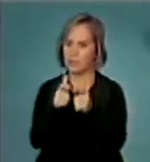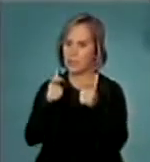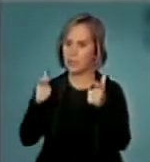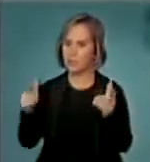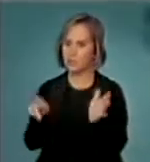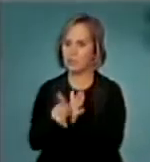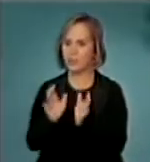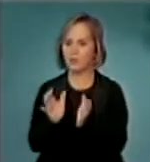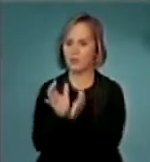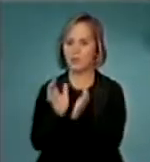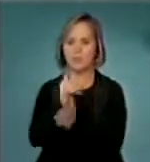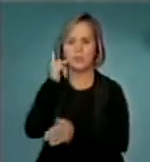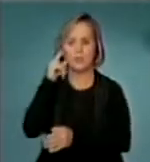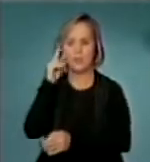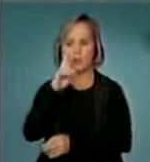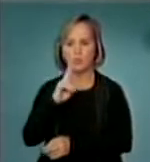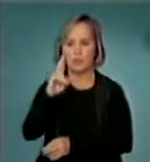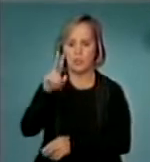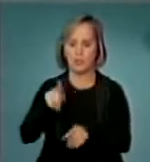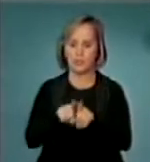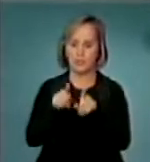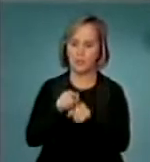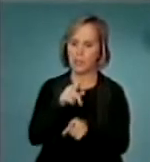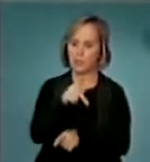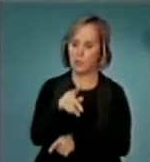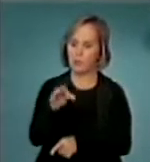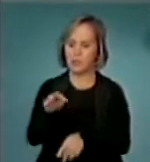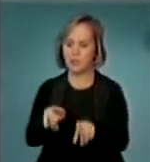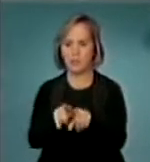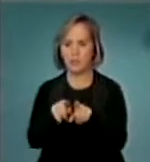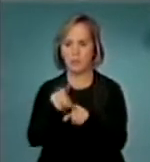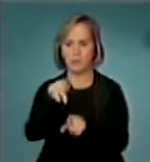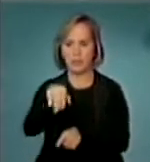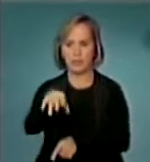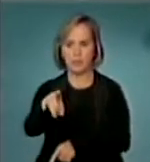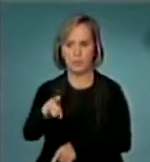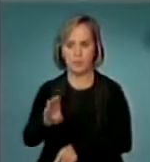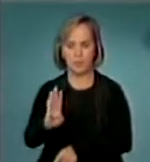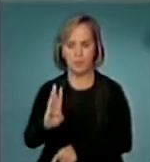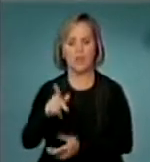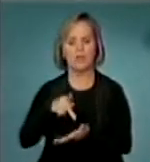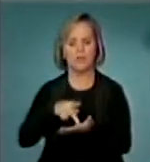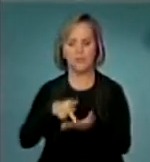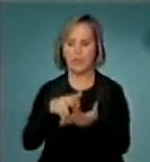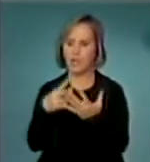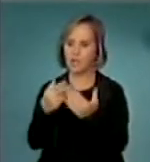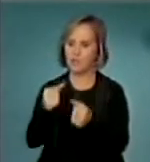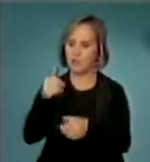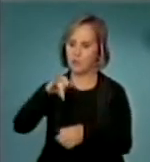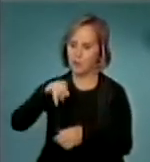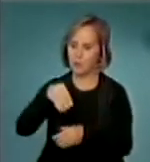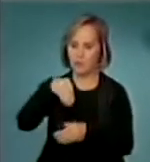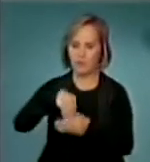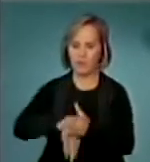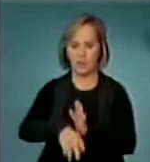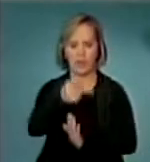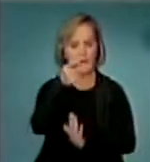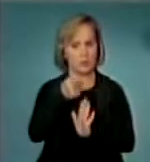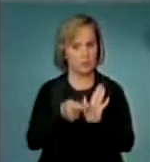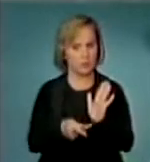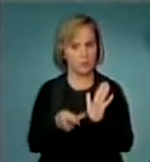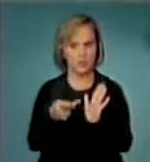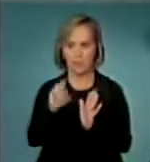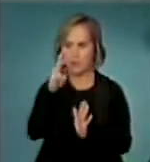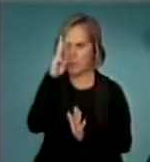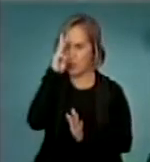dos líderes, inclusive do PT e do PMDB, e, certamente, votaremos também esse projeto na